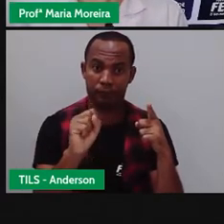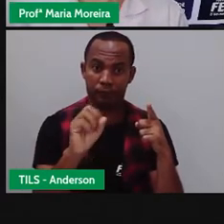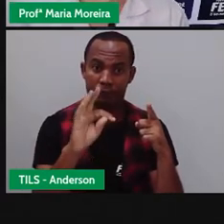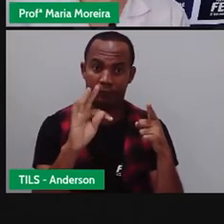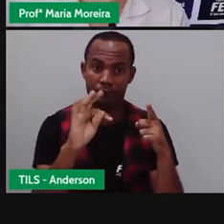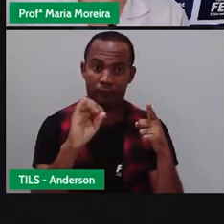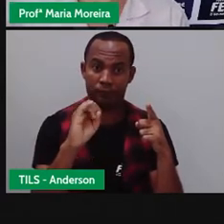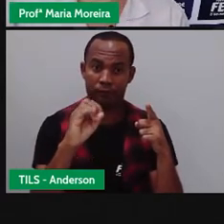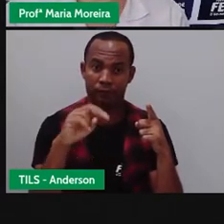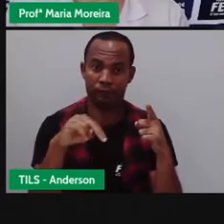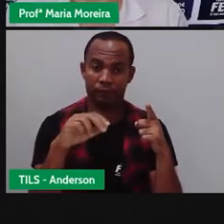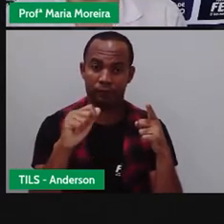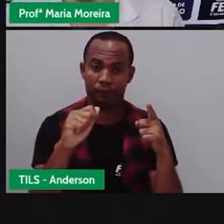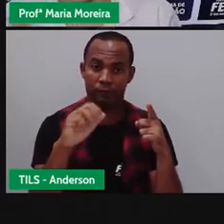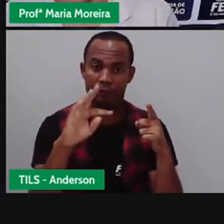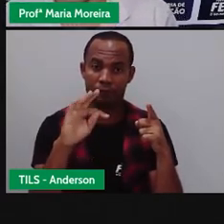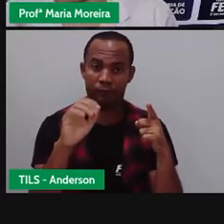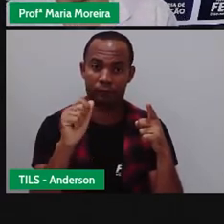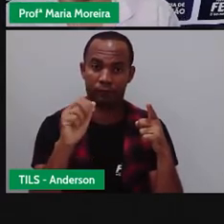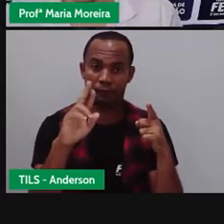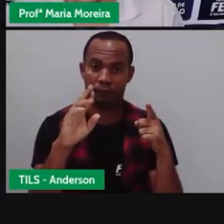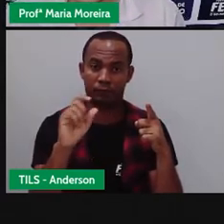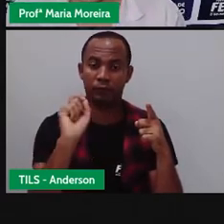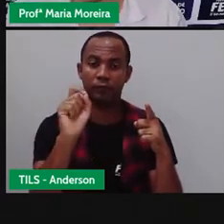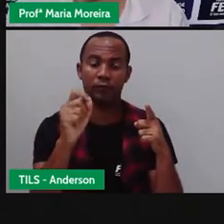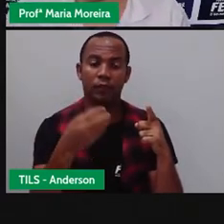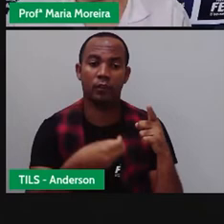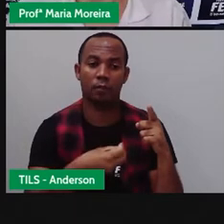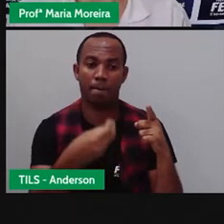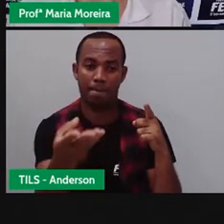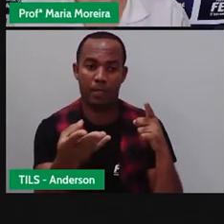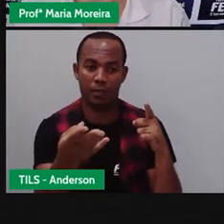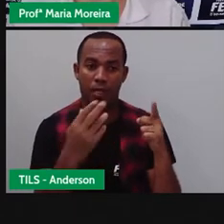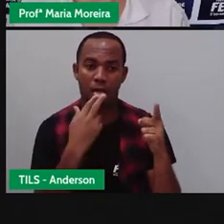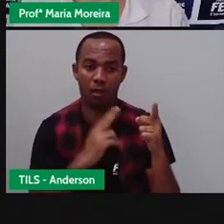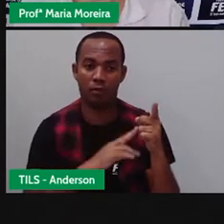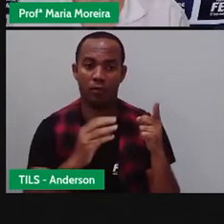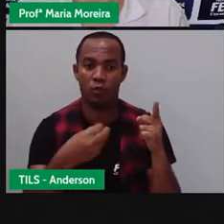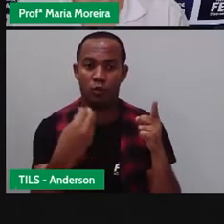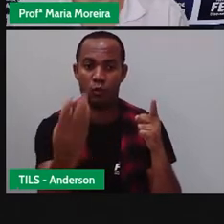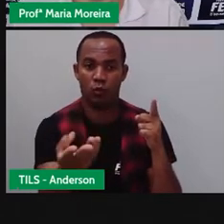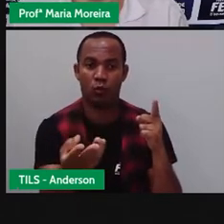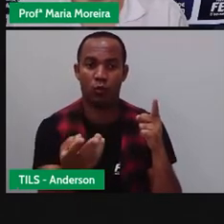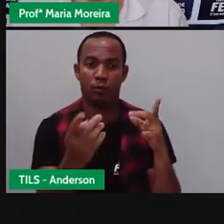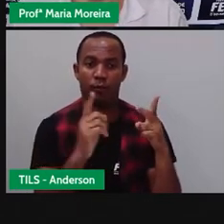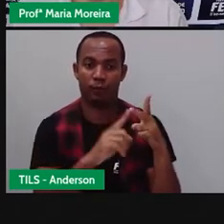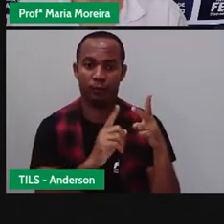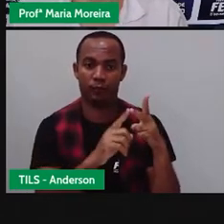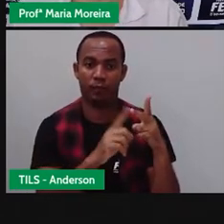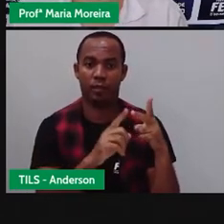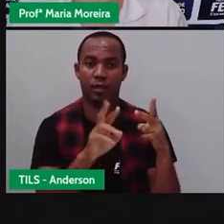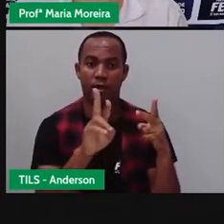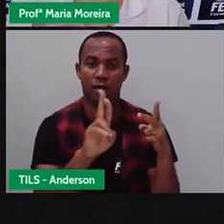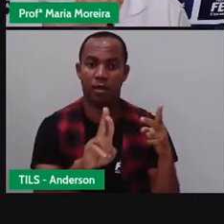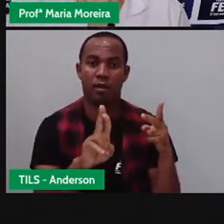ele vai. Então, destinatário, assim como na carta, é quem recebe o bilhete, né?